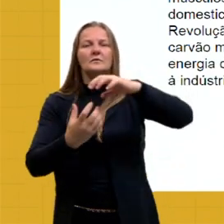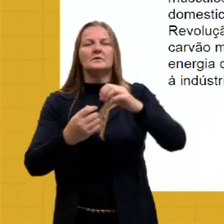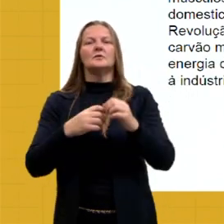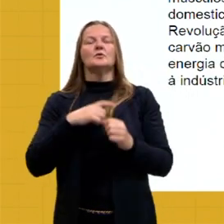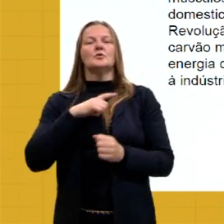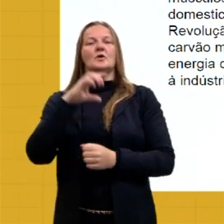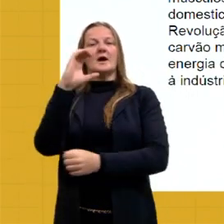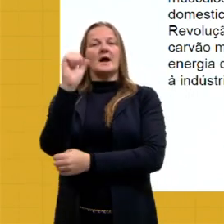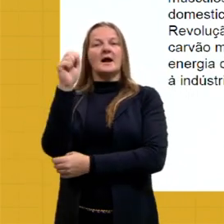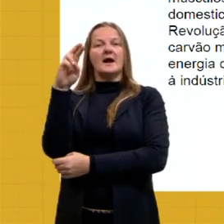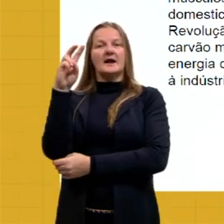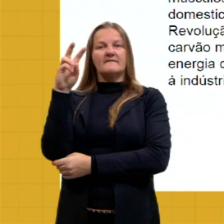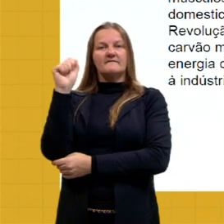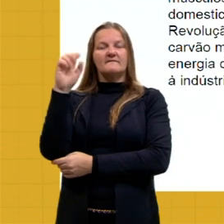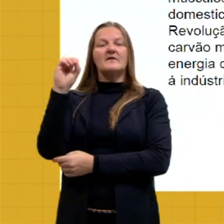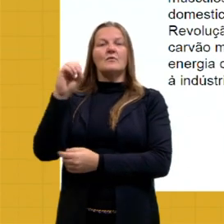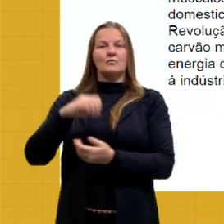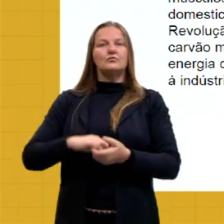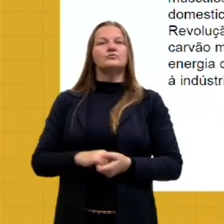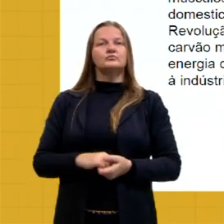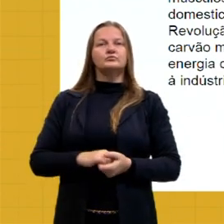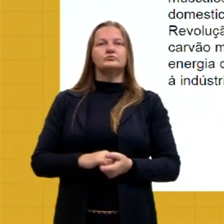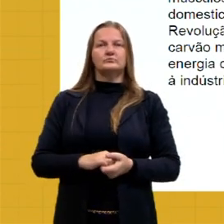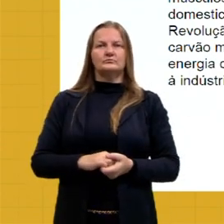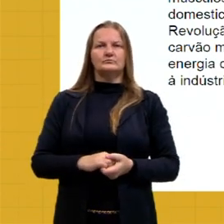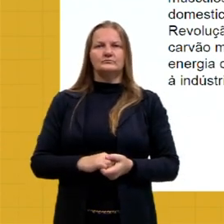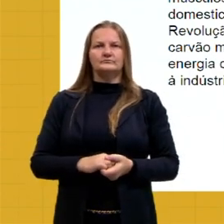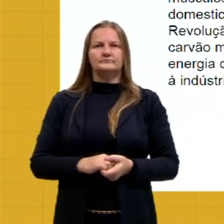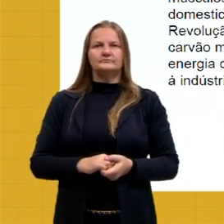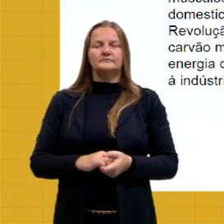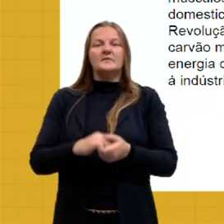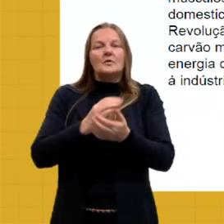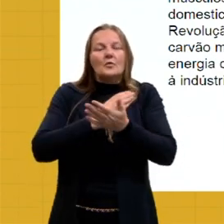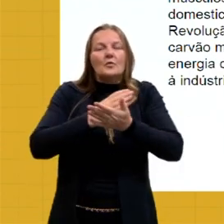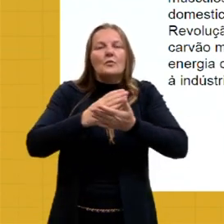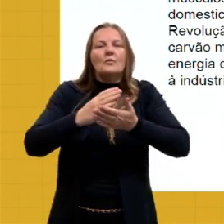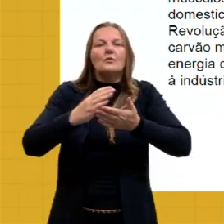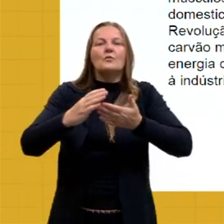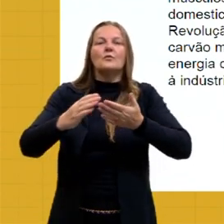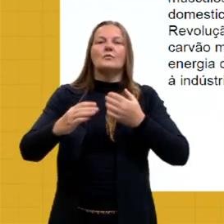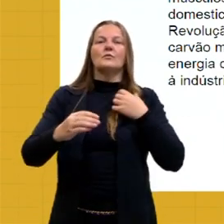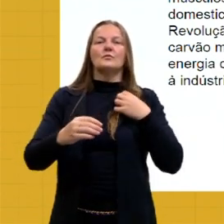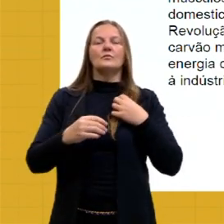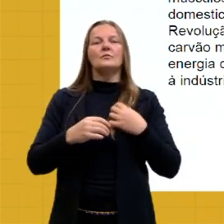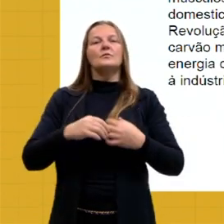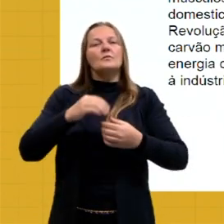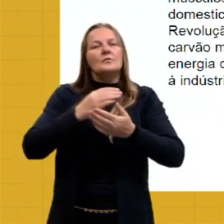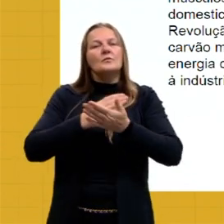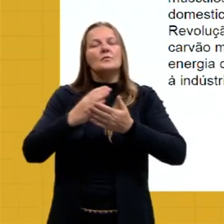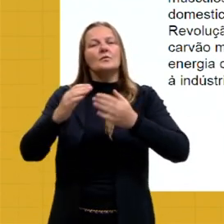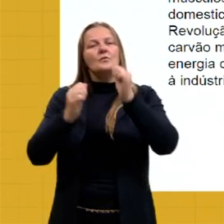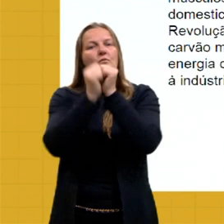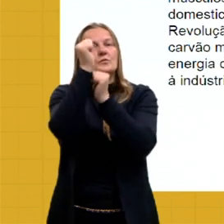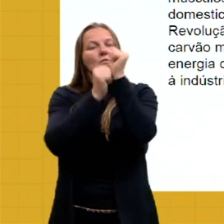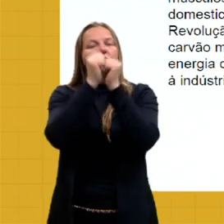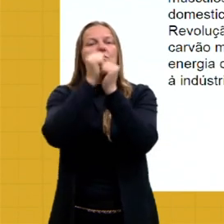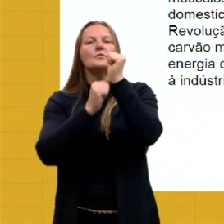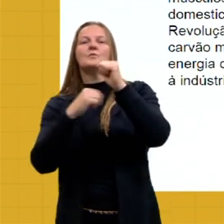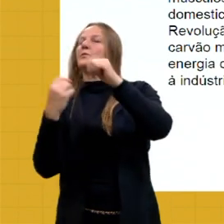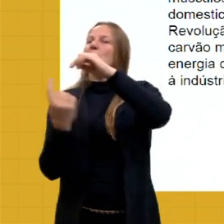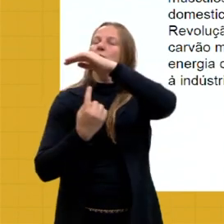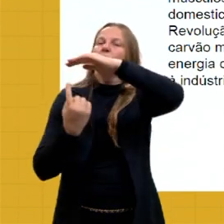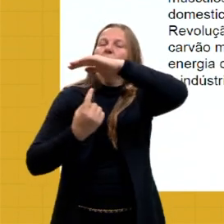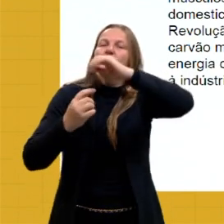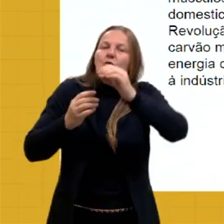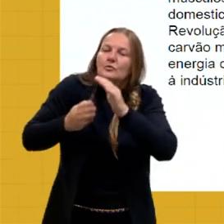carvão mineral, né, como fonte de energia, certo? Impulsionando, então, essas indústrias, também o